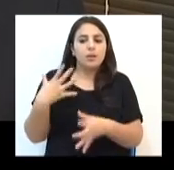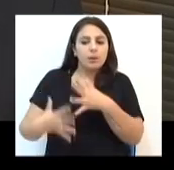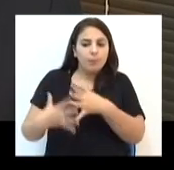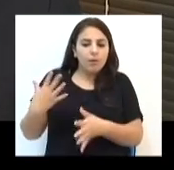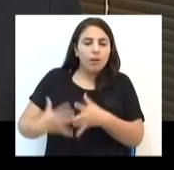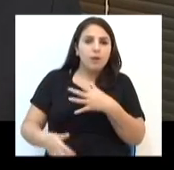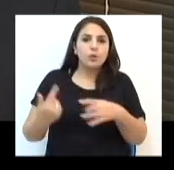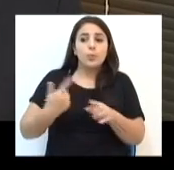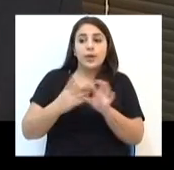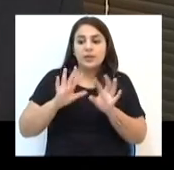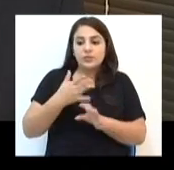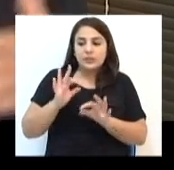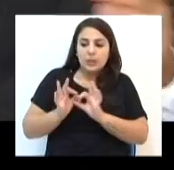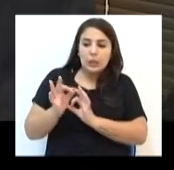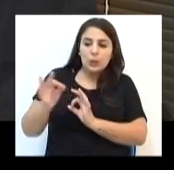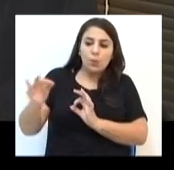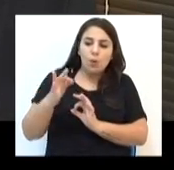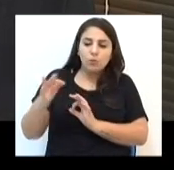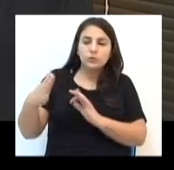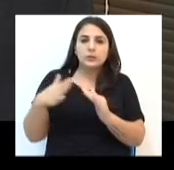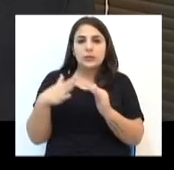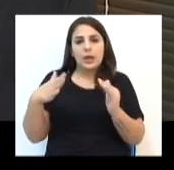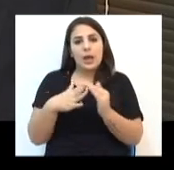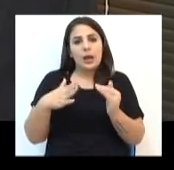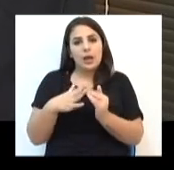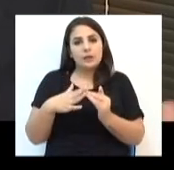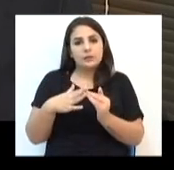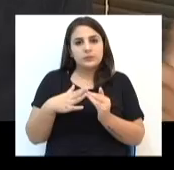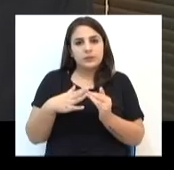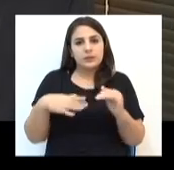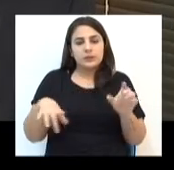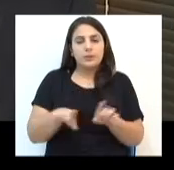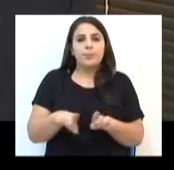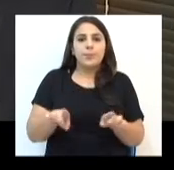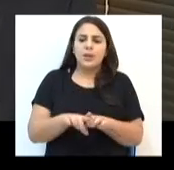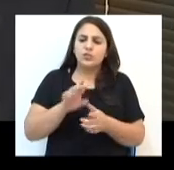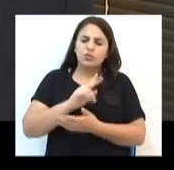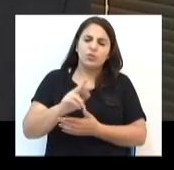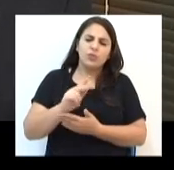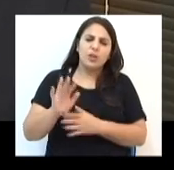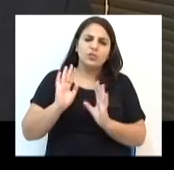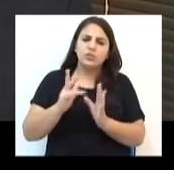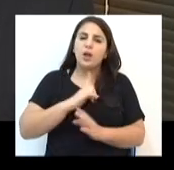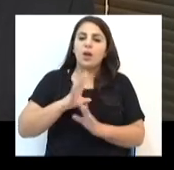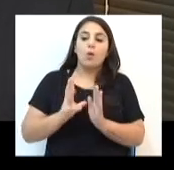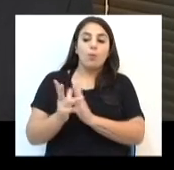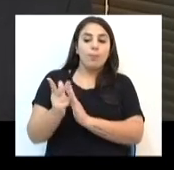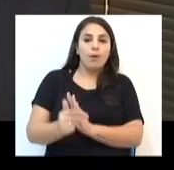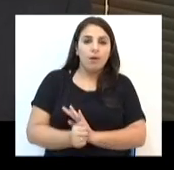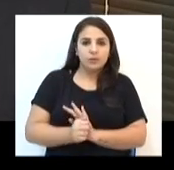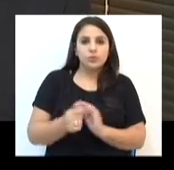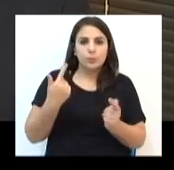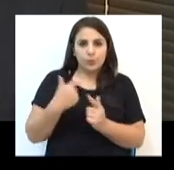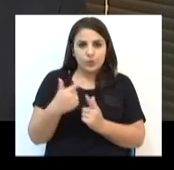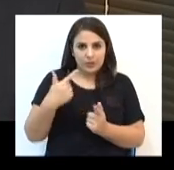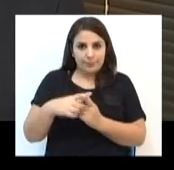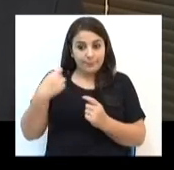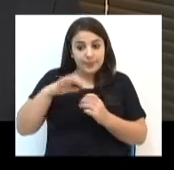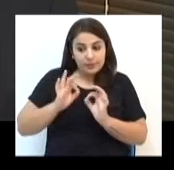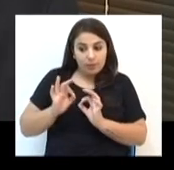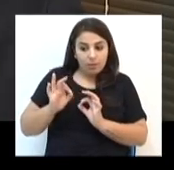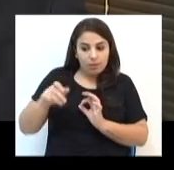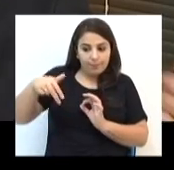porque ele tem que deixar os seus carros longe das suas casas, dos seus apartamentos. Vários já foram assaltados,